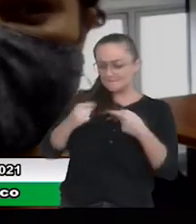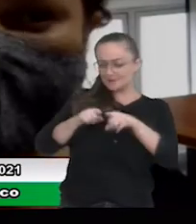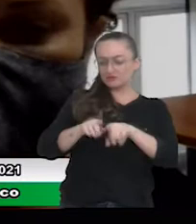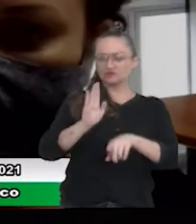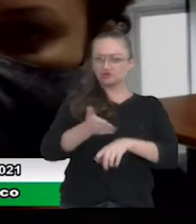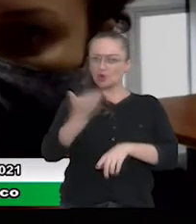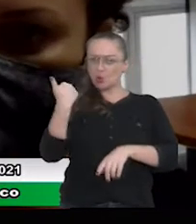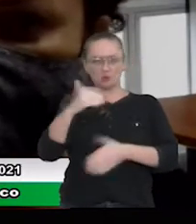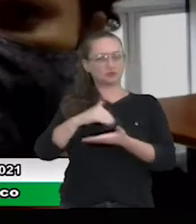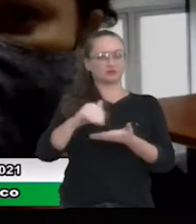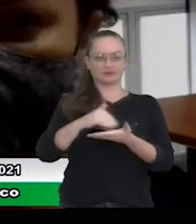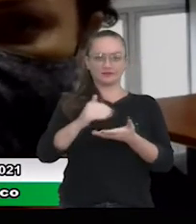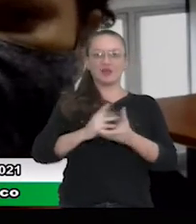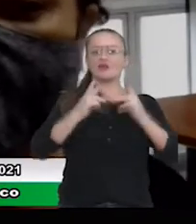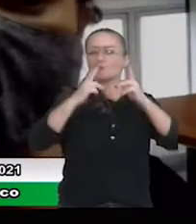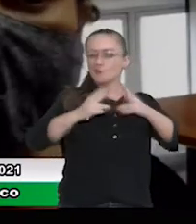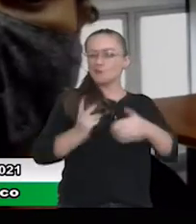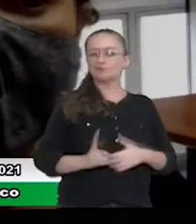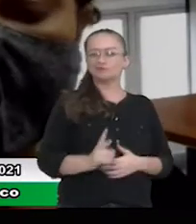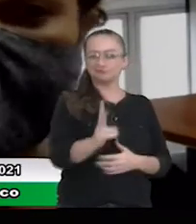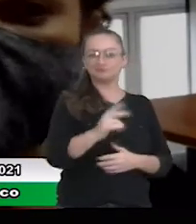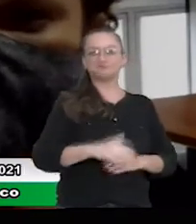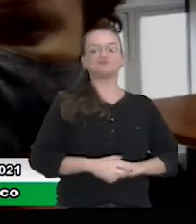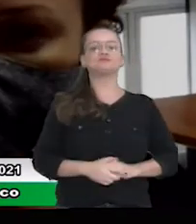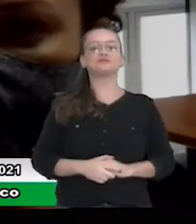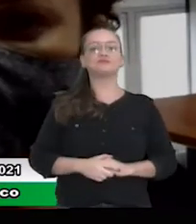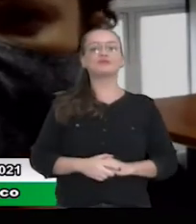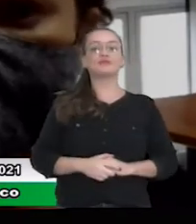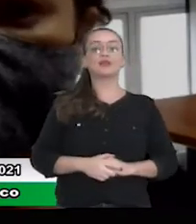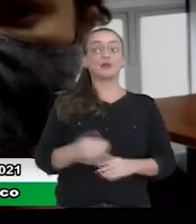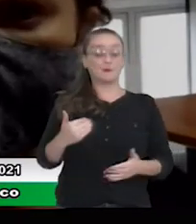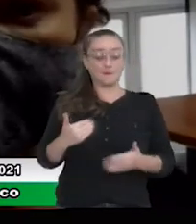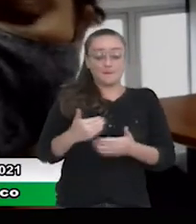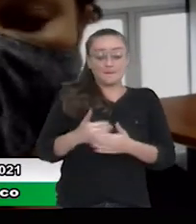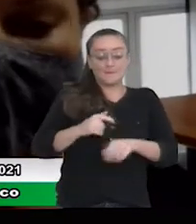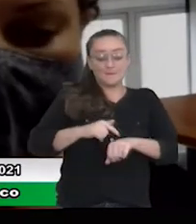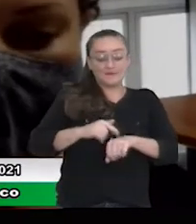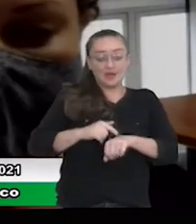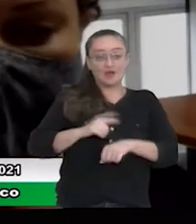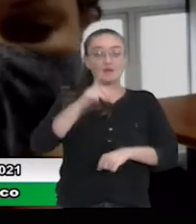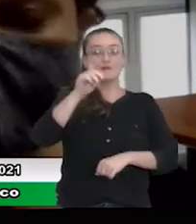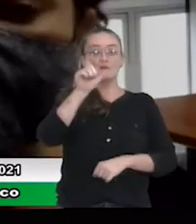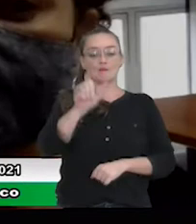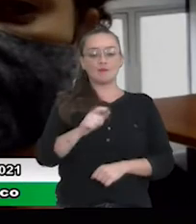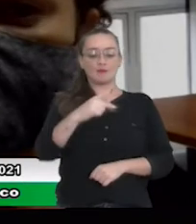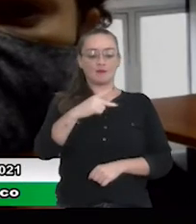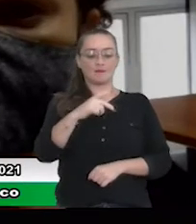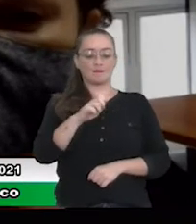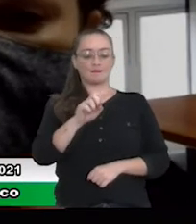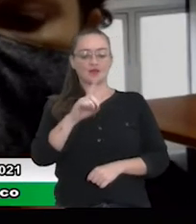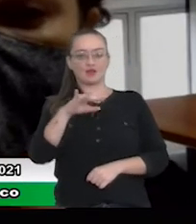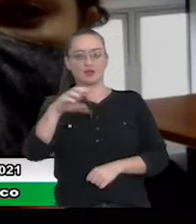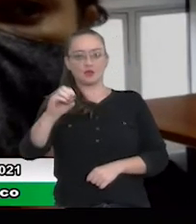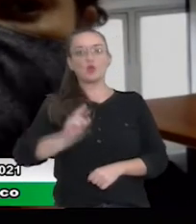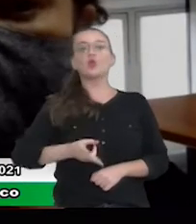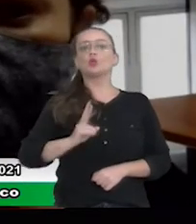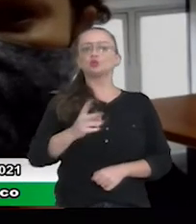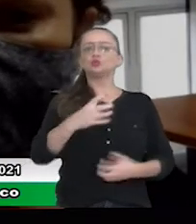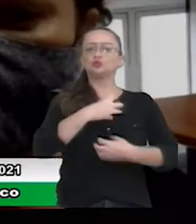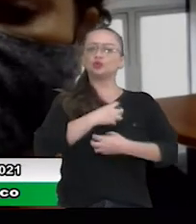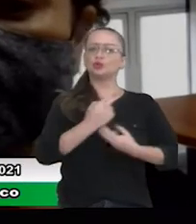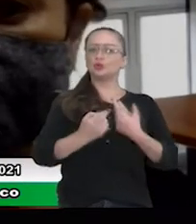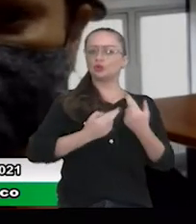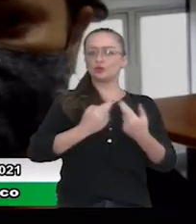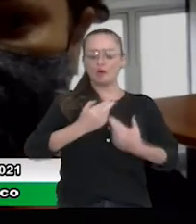teve com os outros secretários que passaram por aqui, mais recente o Pedro também, e manter esse mesmo a relação